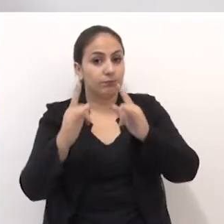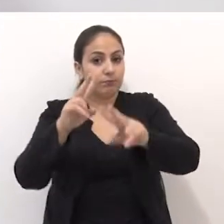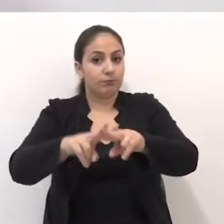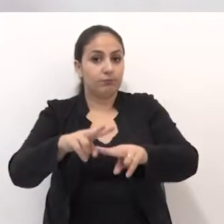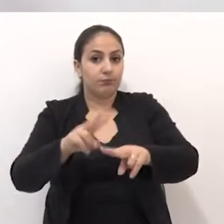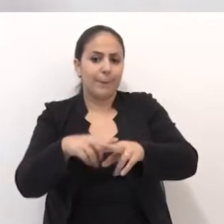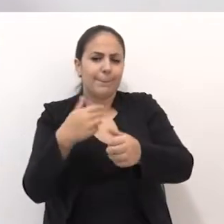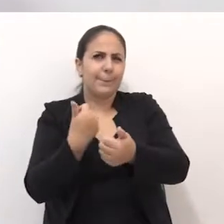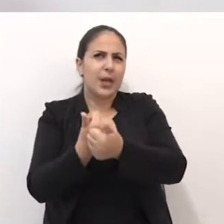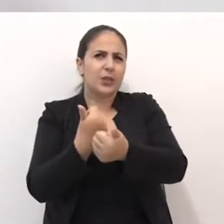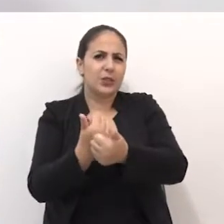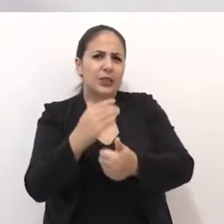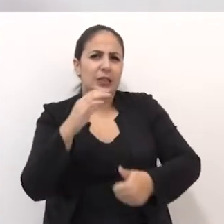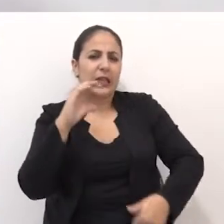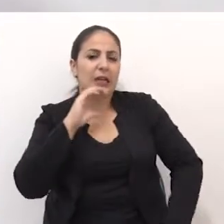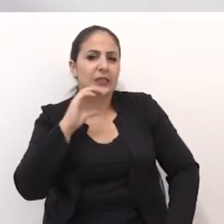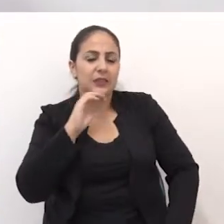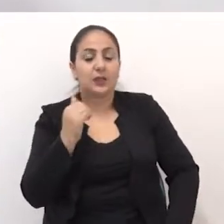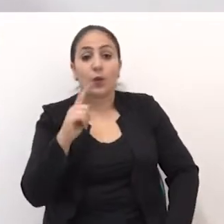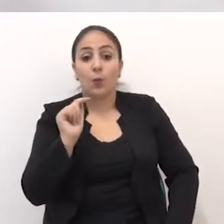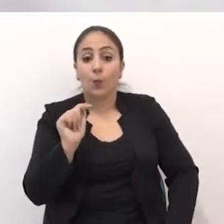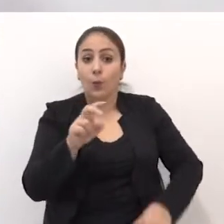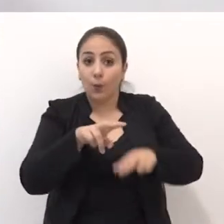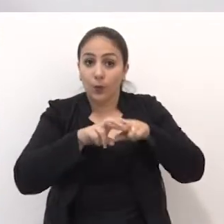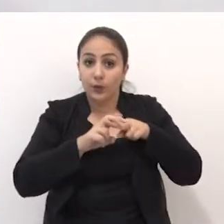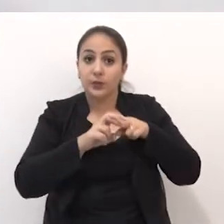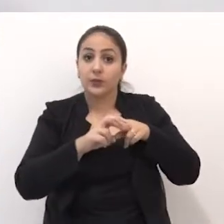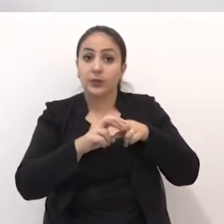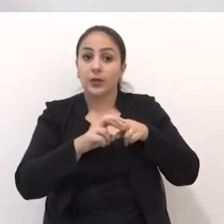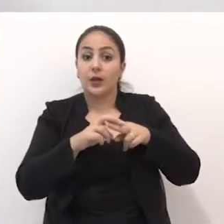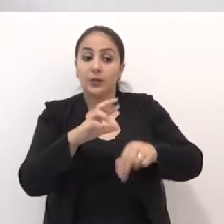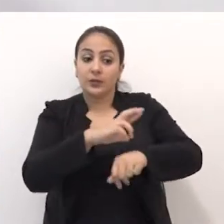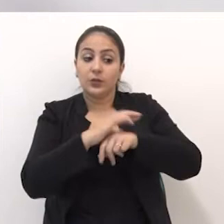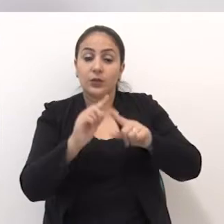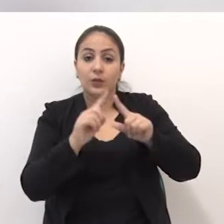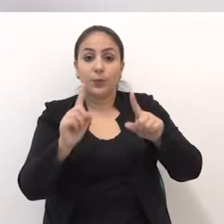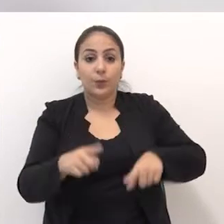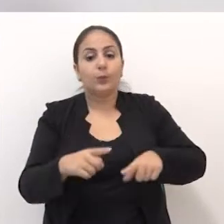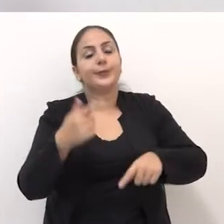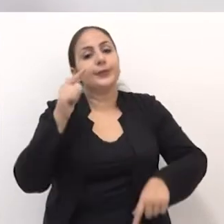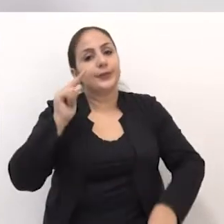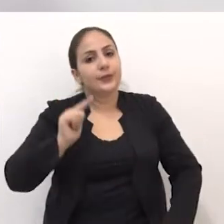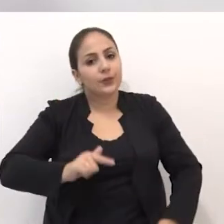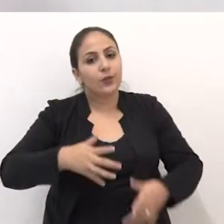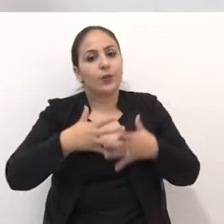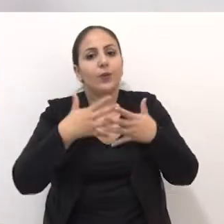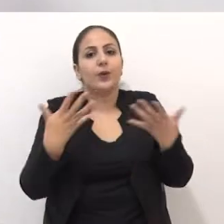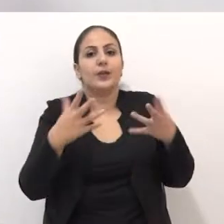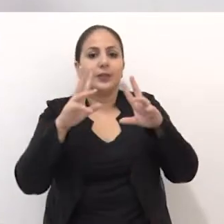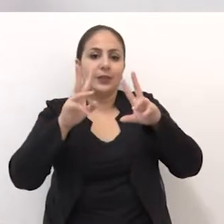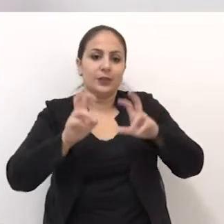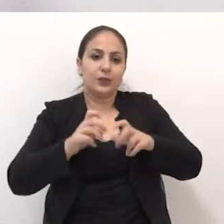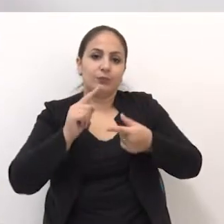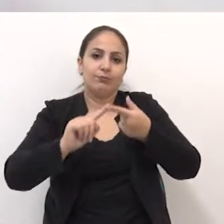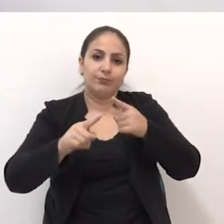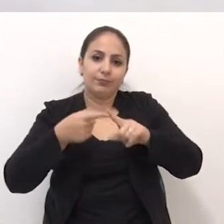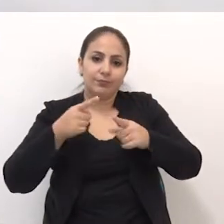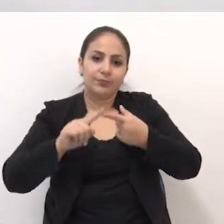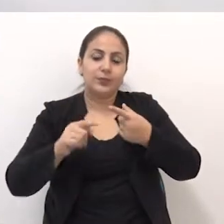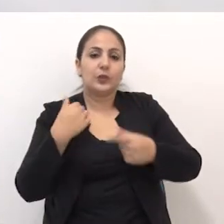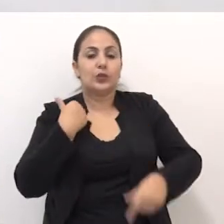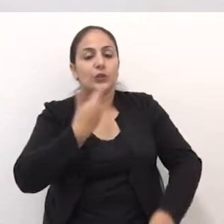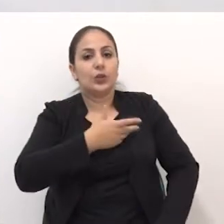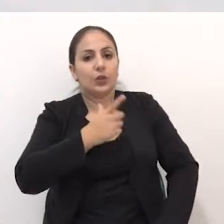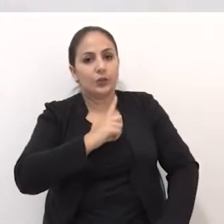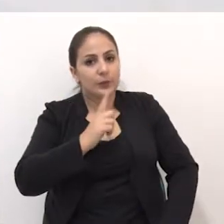proximidades de Carazinho. Então, a segurança pública, com certeza, vai ser, de novo, um grande tema que se derá debatido. Nós